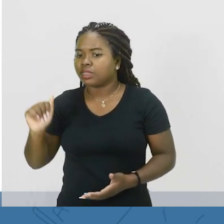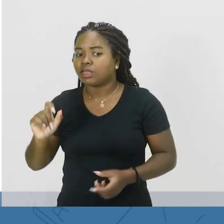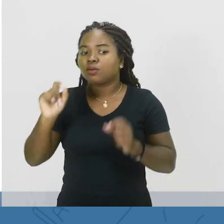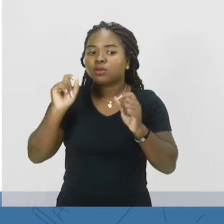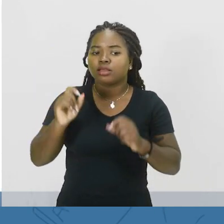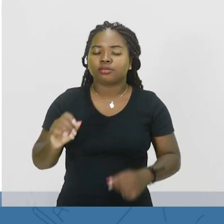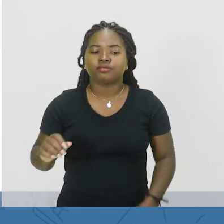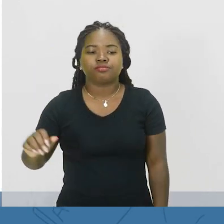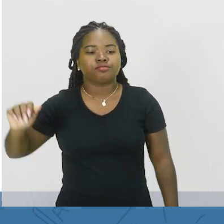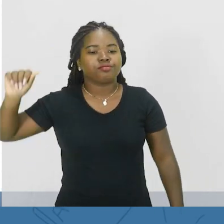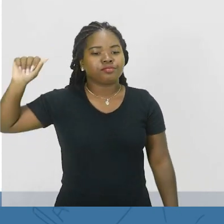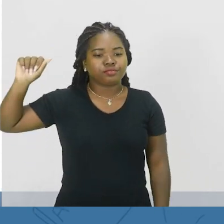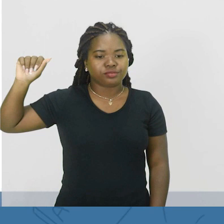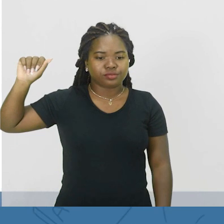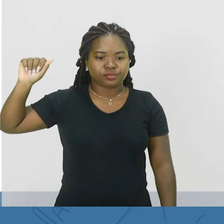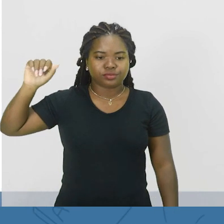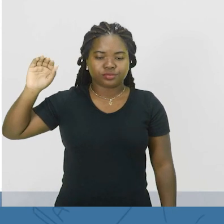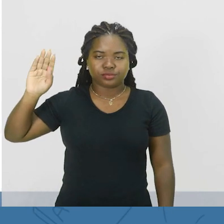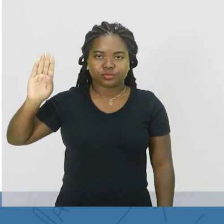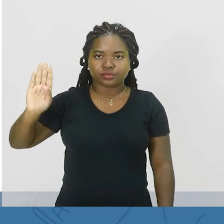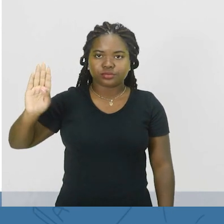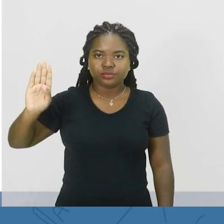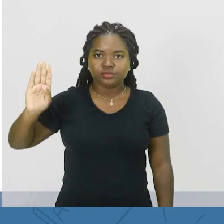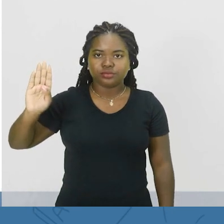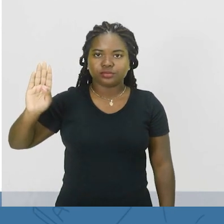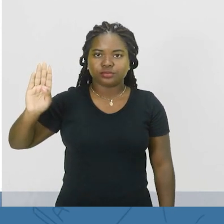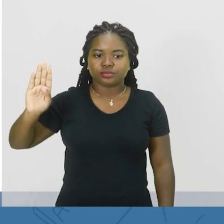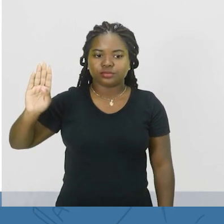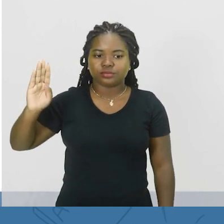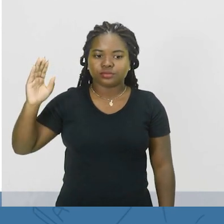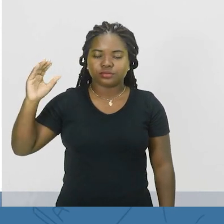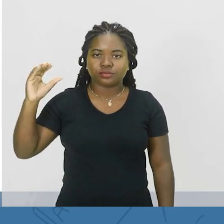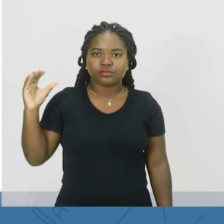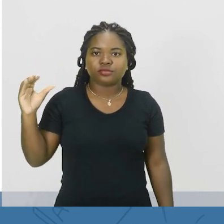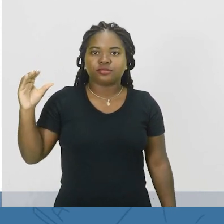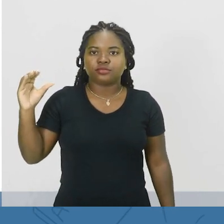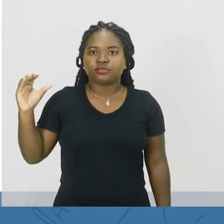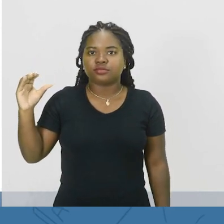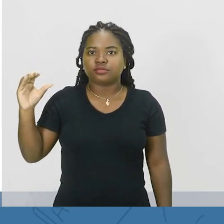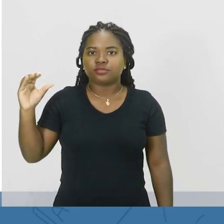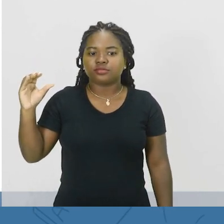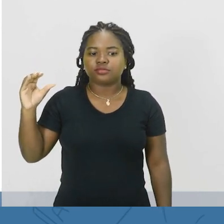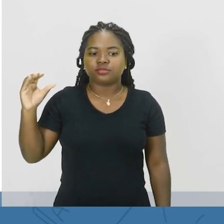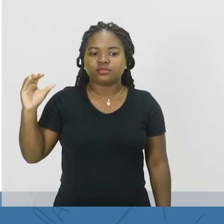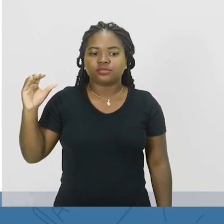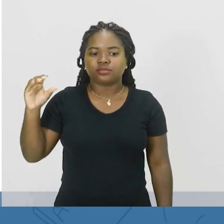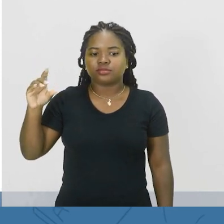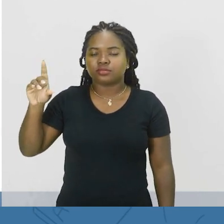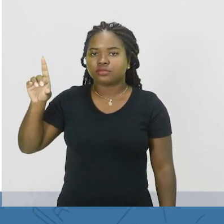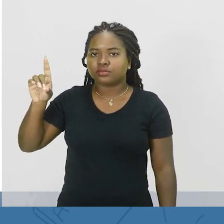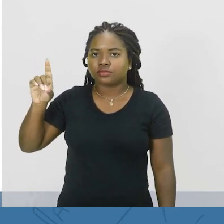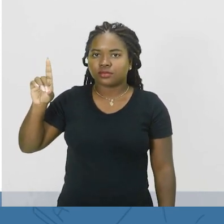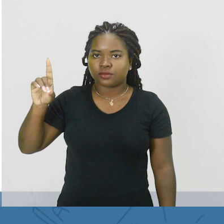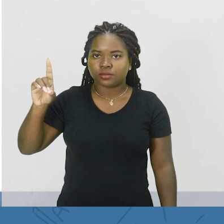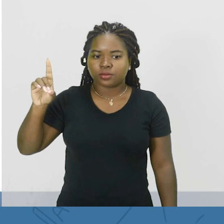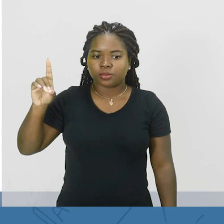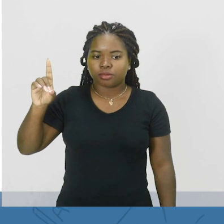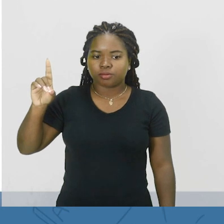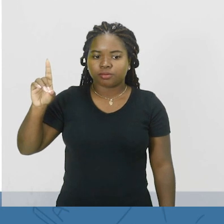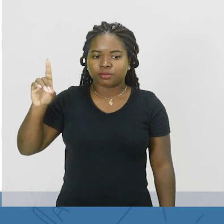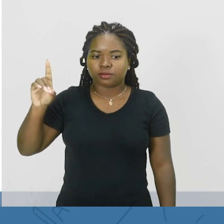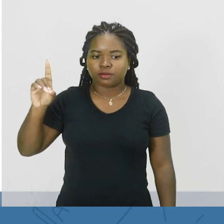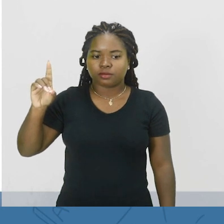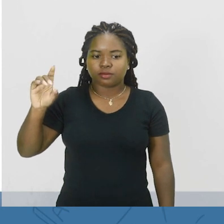letra A, ressonância, letra B, refração, letra C, difração, letra D,